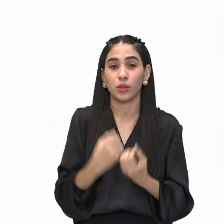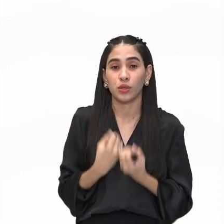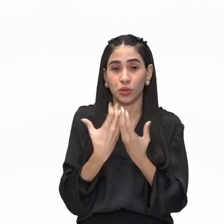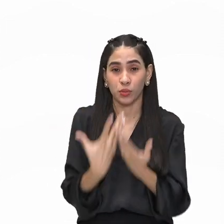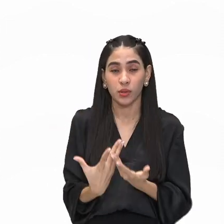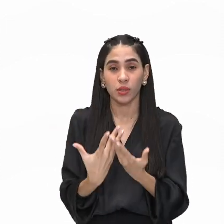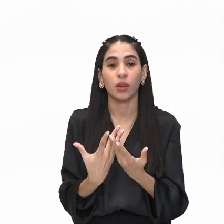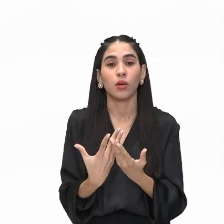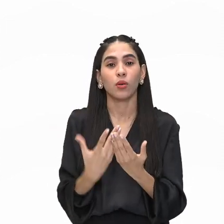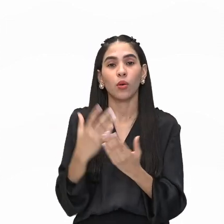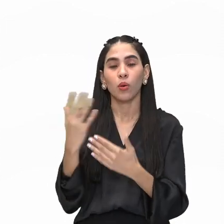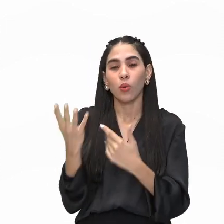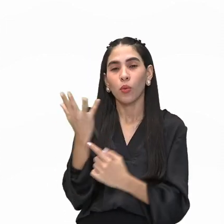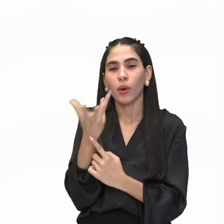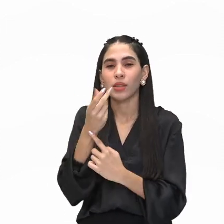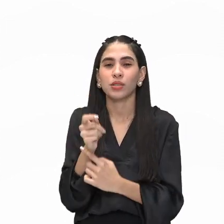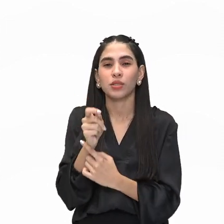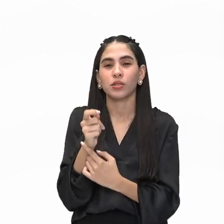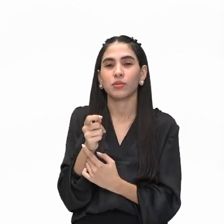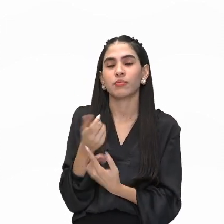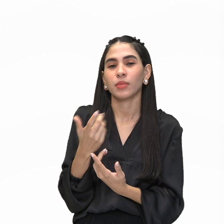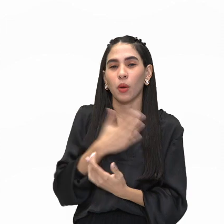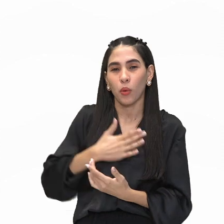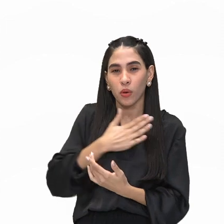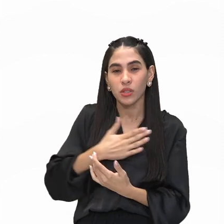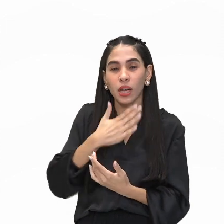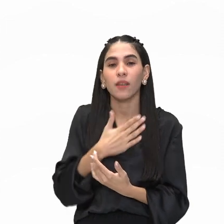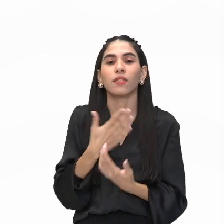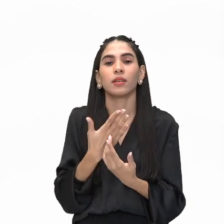gostava de mostrar o lado bom da vida.